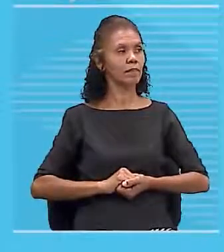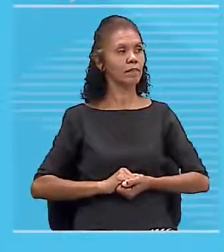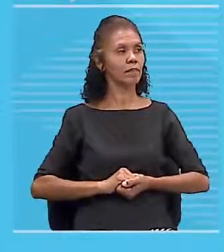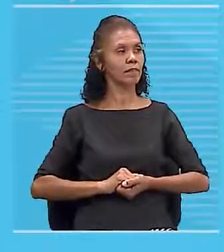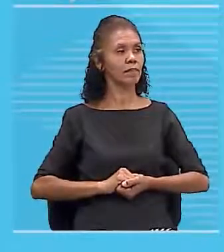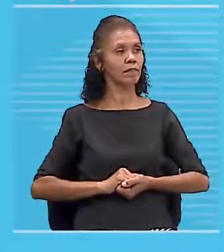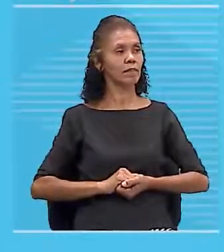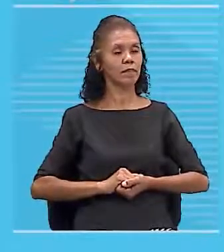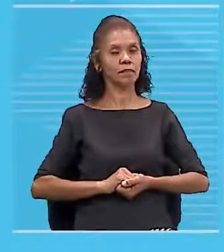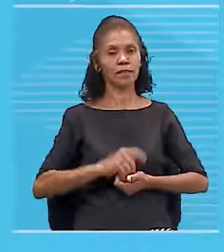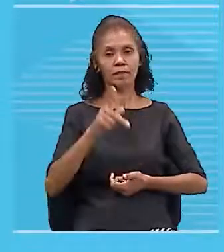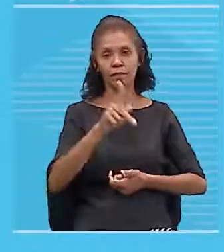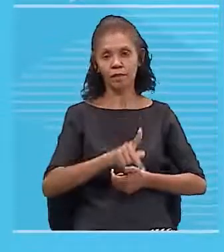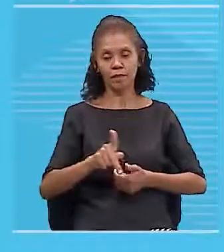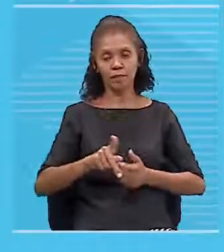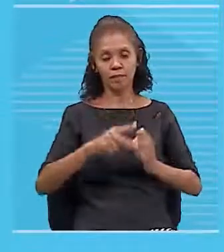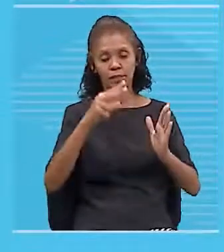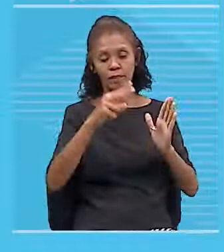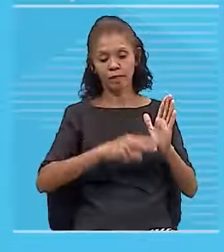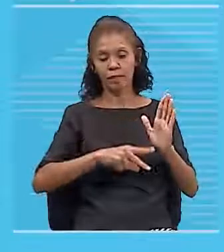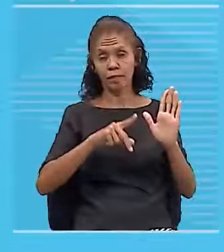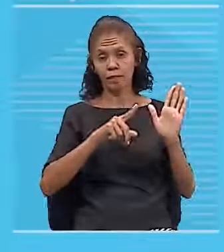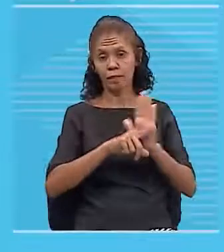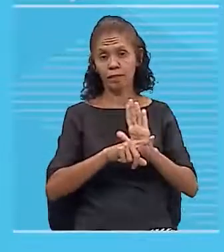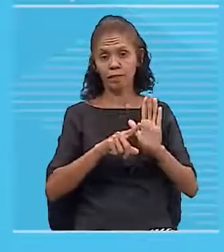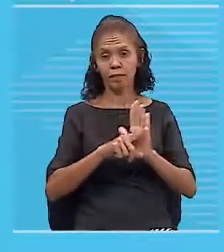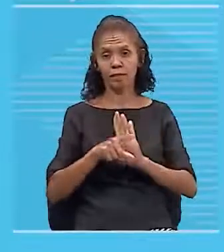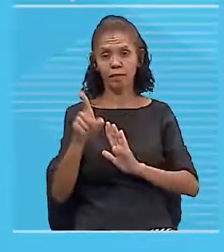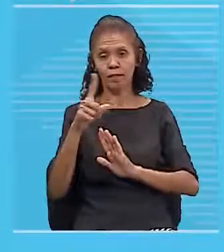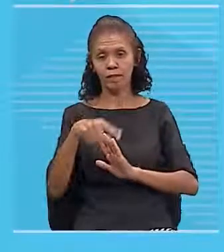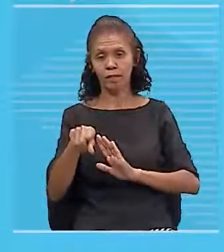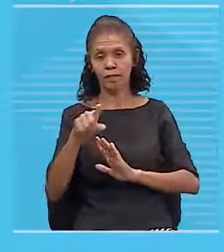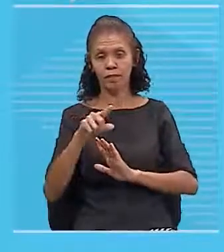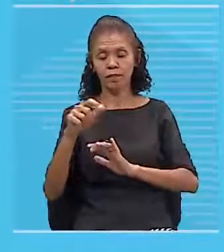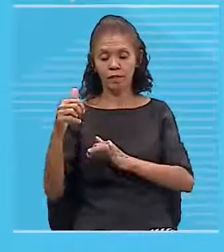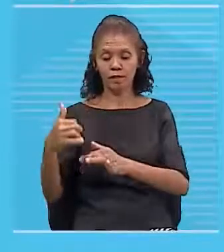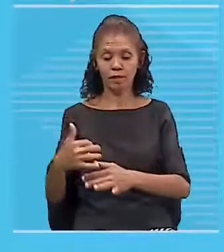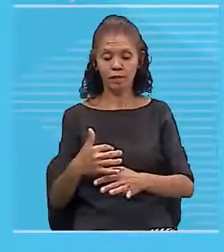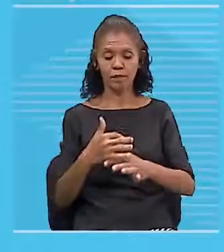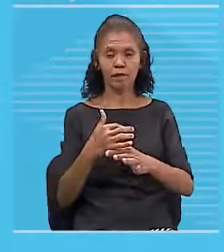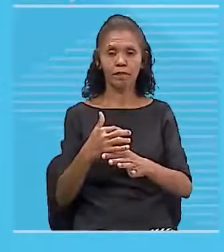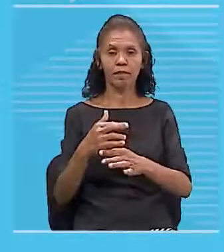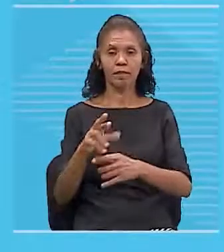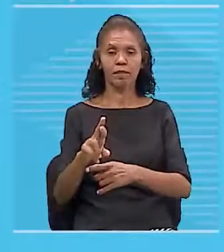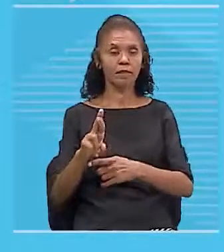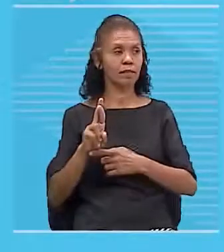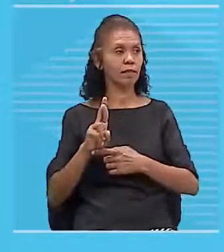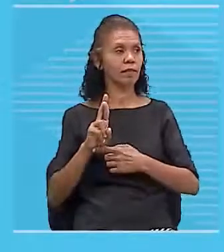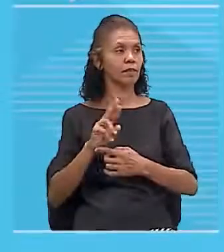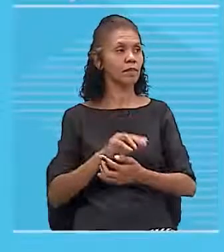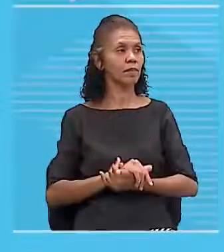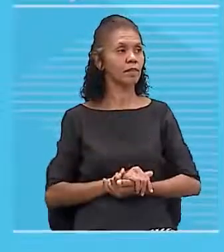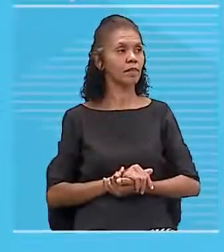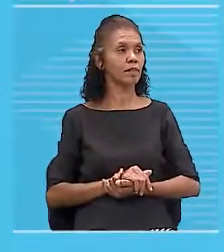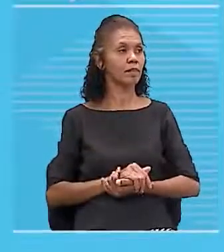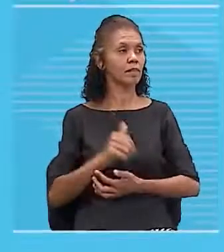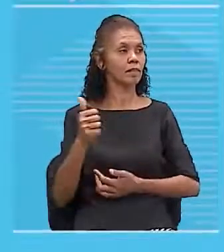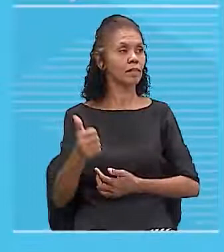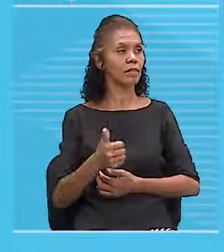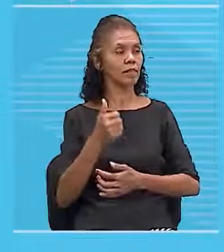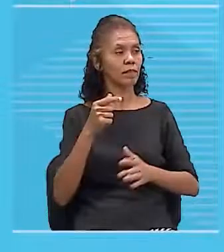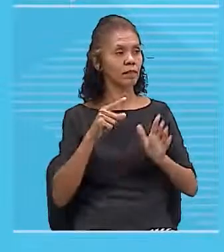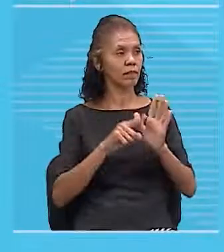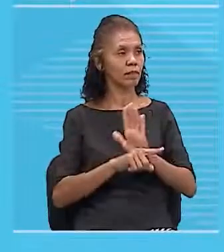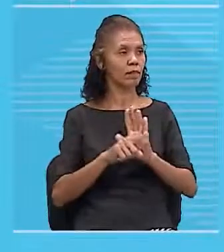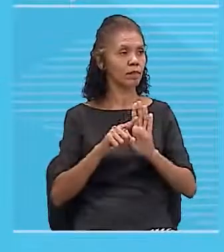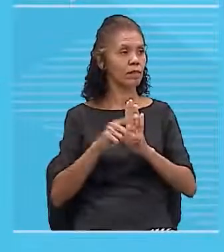só ler o enunciado e aí, eu quero que vocês coloquem no chat a resposta de vocês. Primeira questão diz